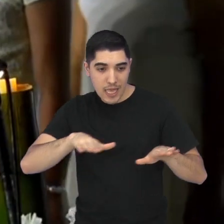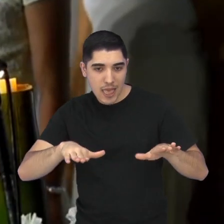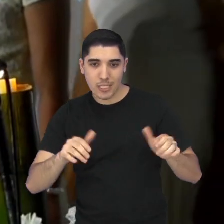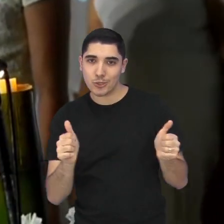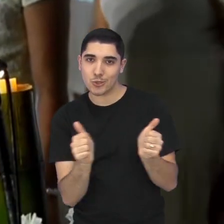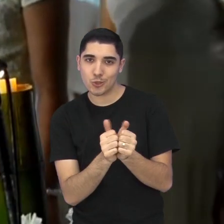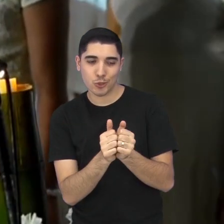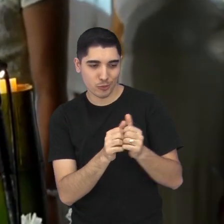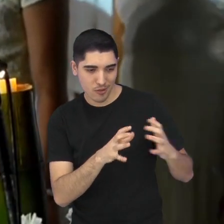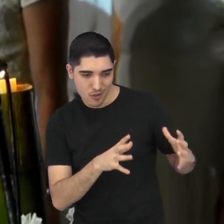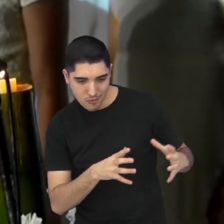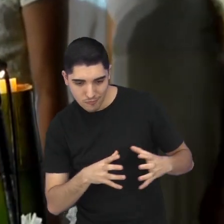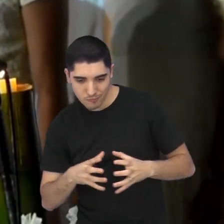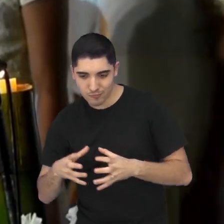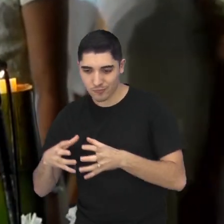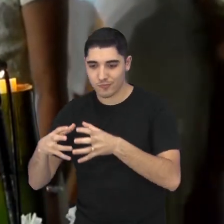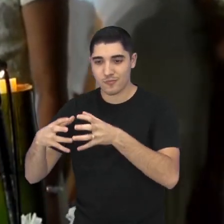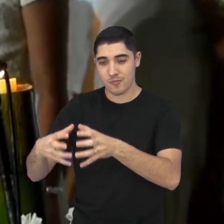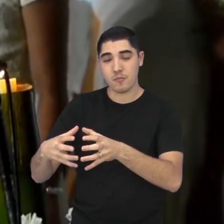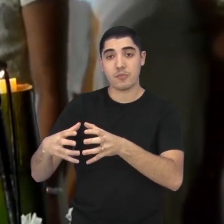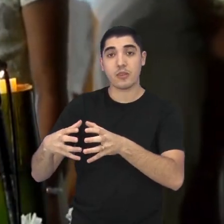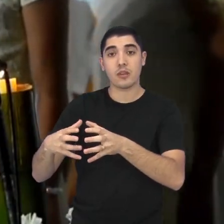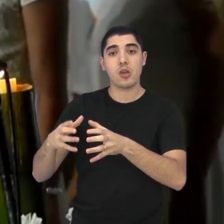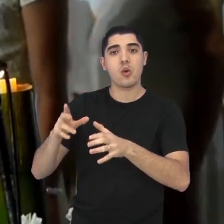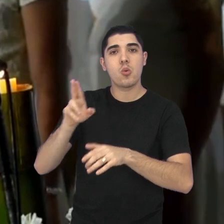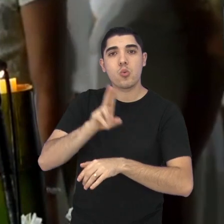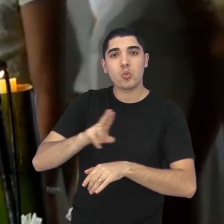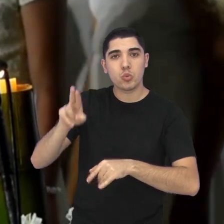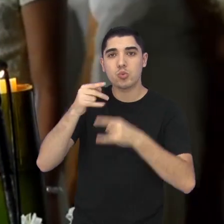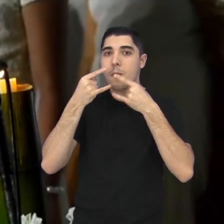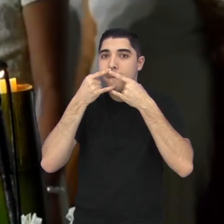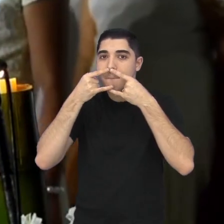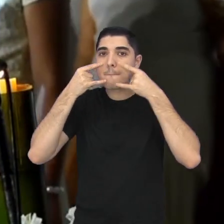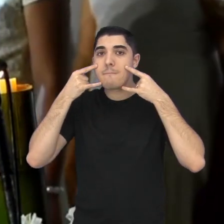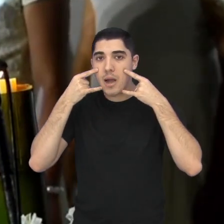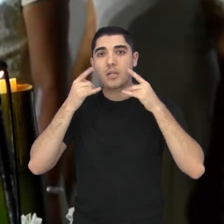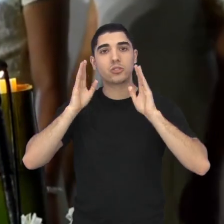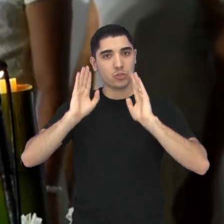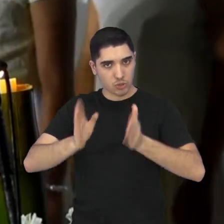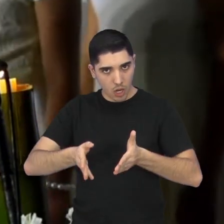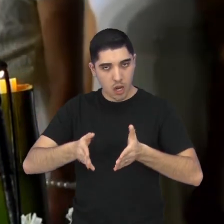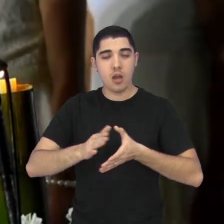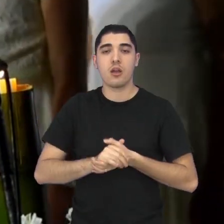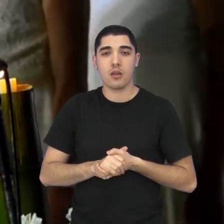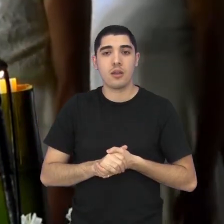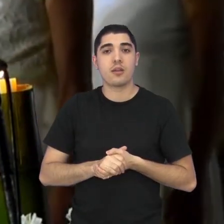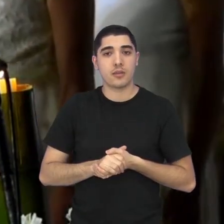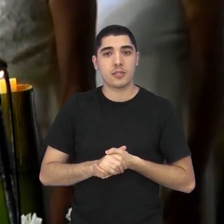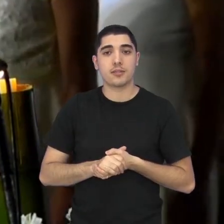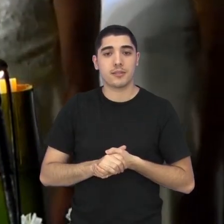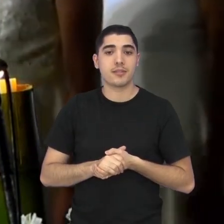crianças para fazer. A gente fez usando máscara, né? E